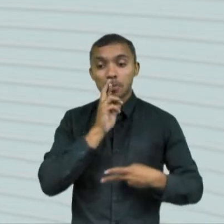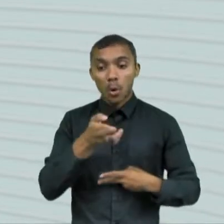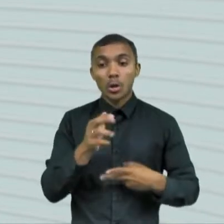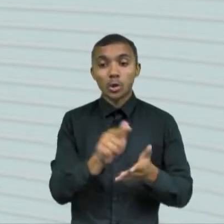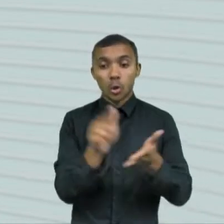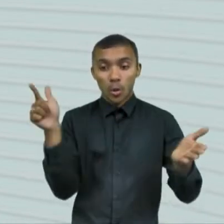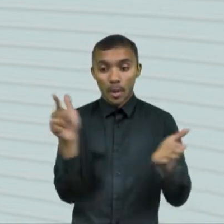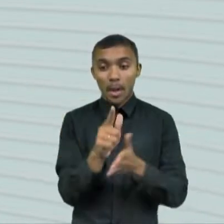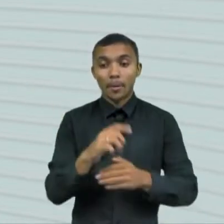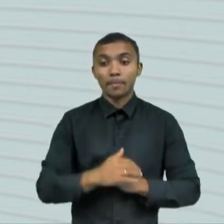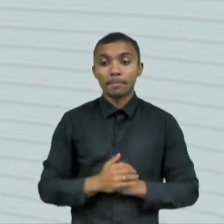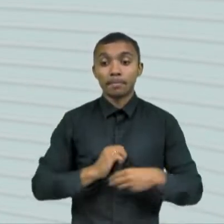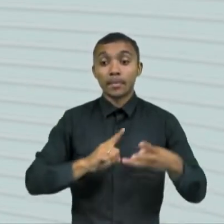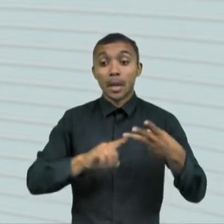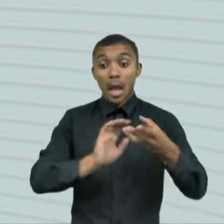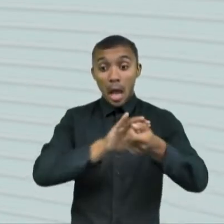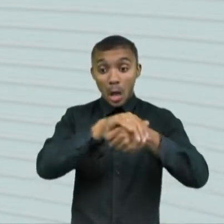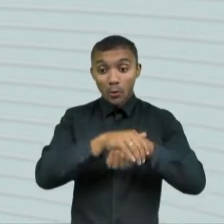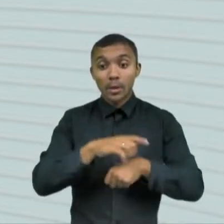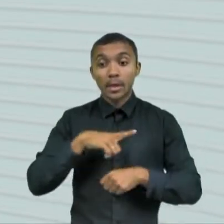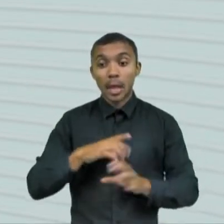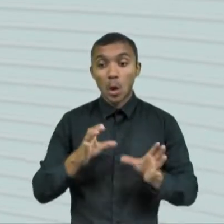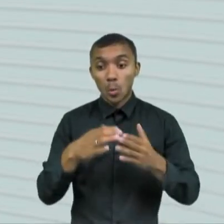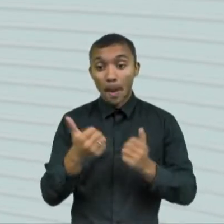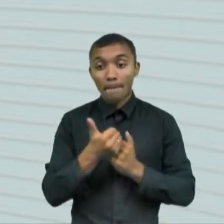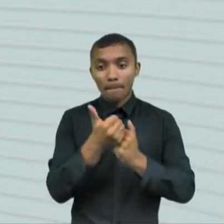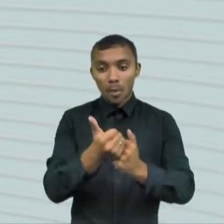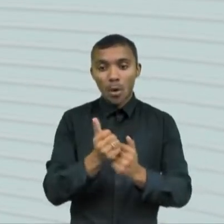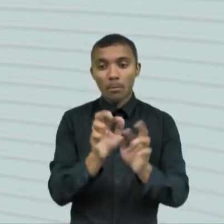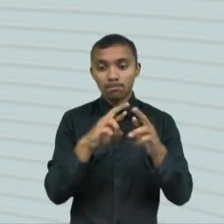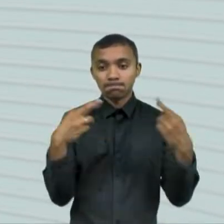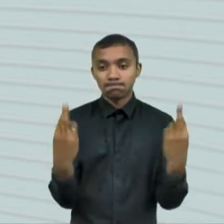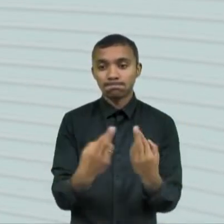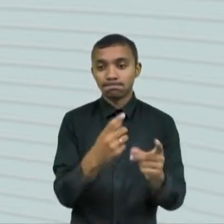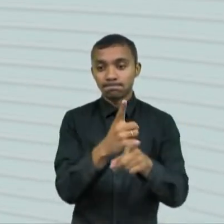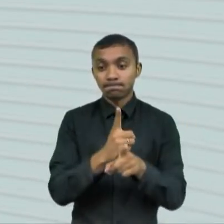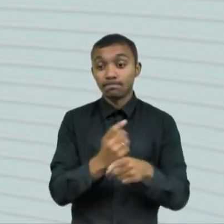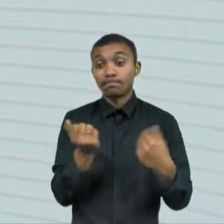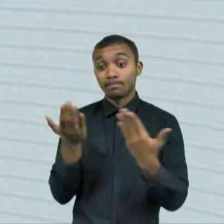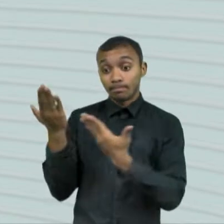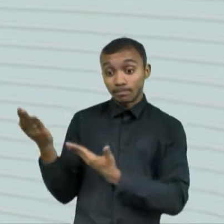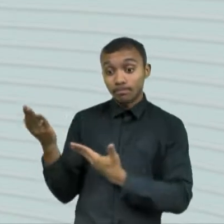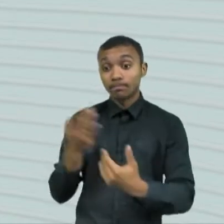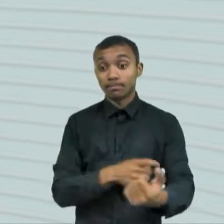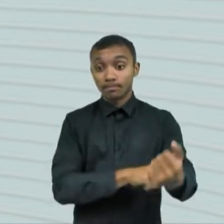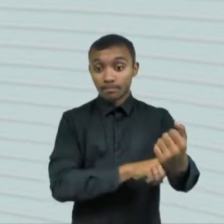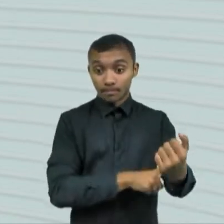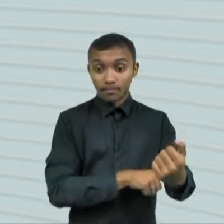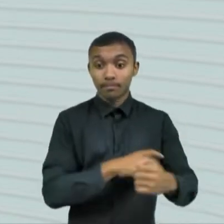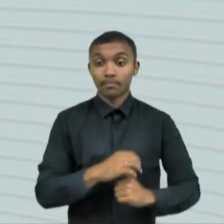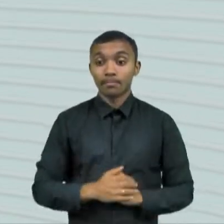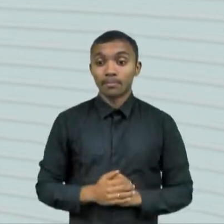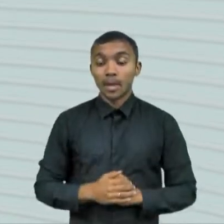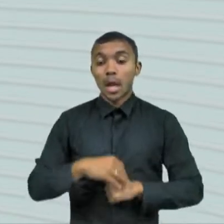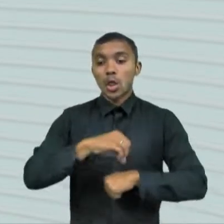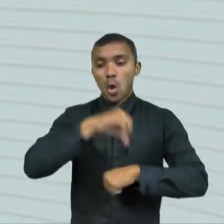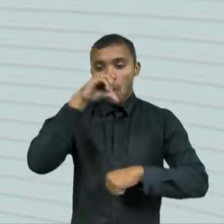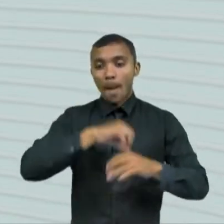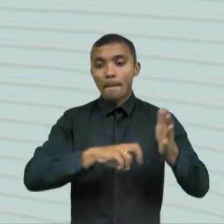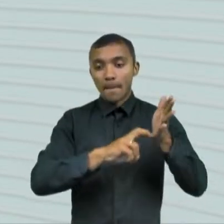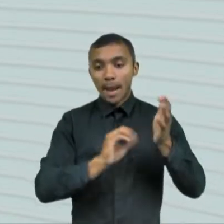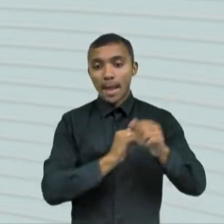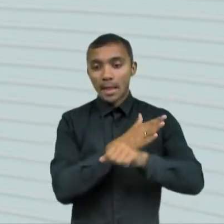noite, tem encontro com apoiadores. O candidato é o Mano de Freitas, do PT. Às nove da manhã, participa de